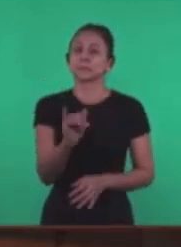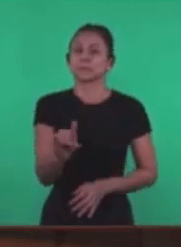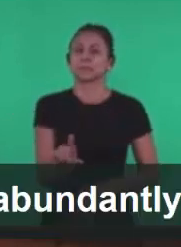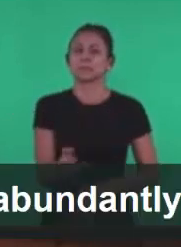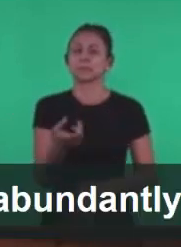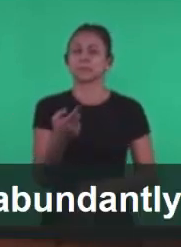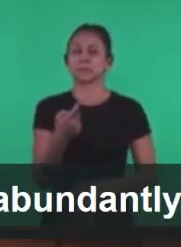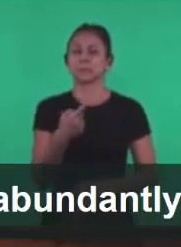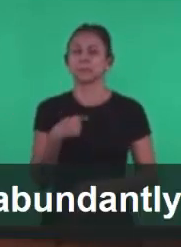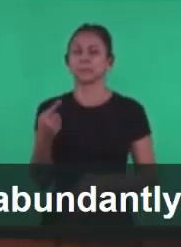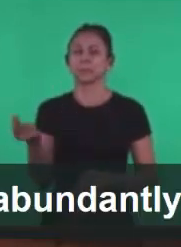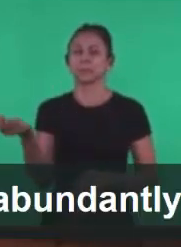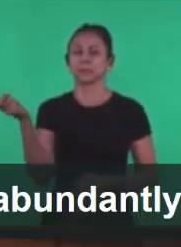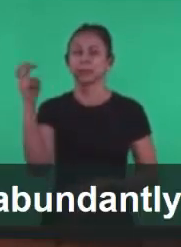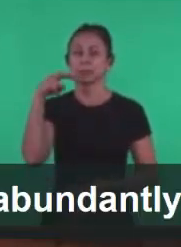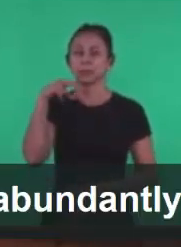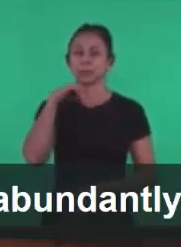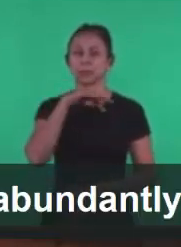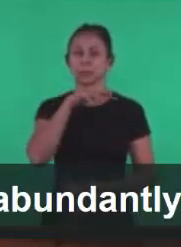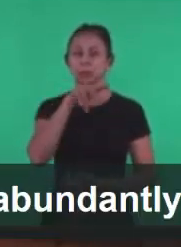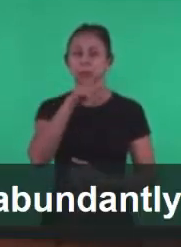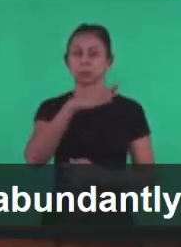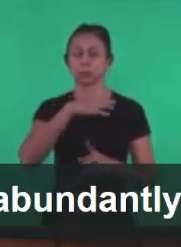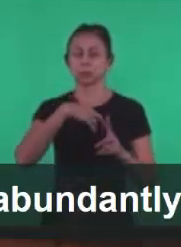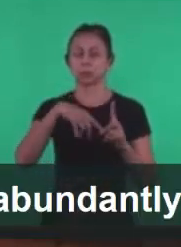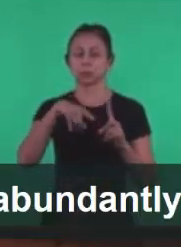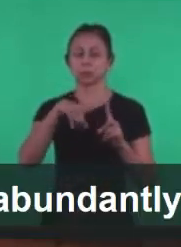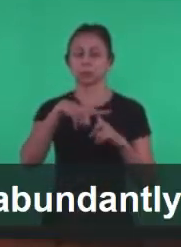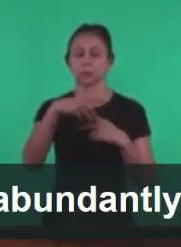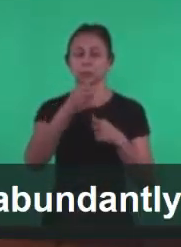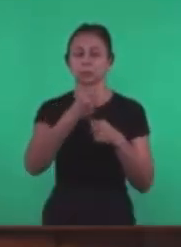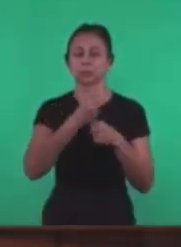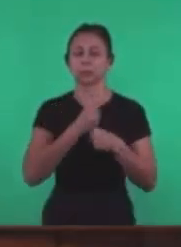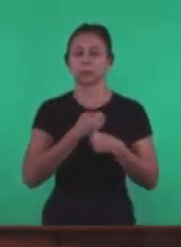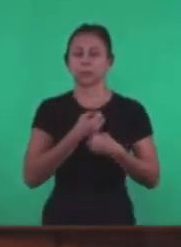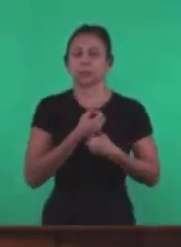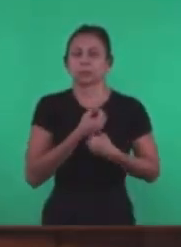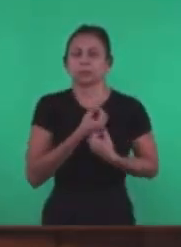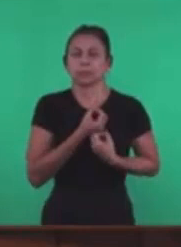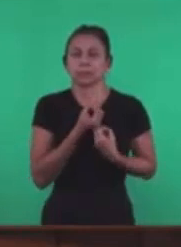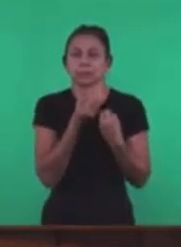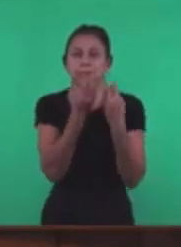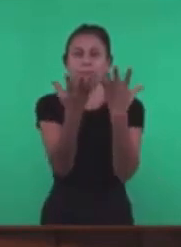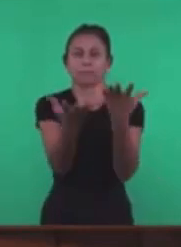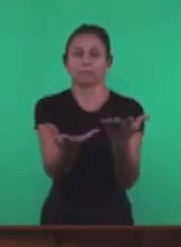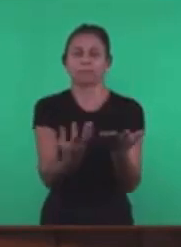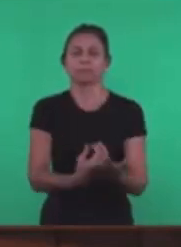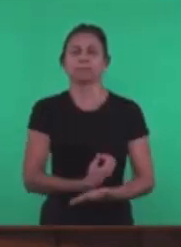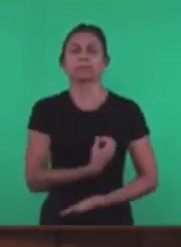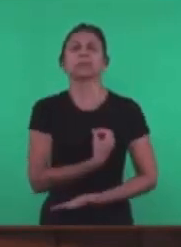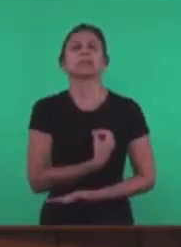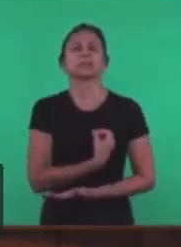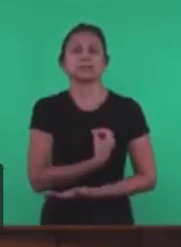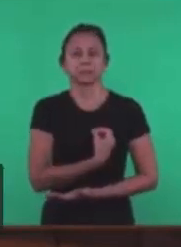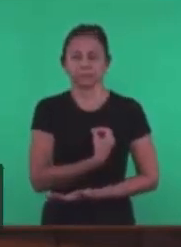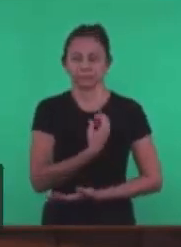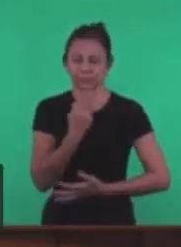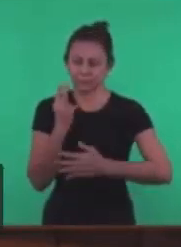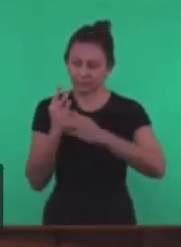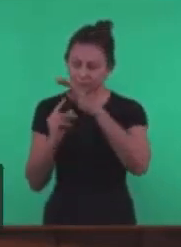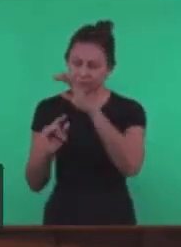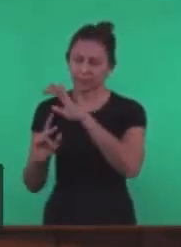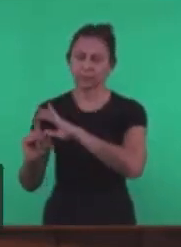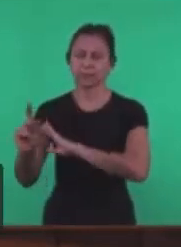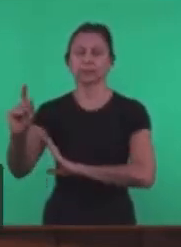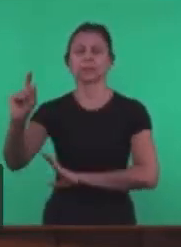Para que tenhas vida E vida Em abundância Para que você viva Essa vida histórica Mas principalmente